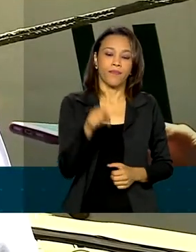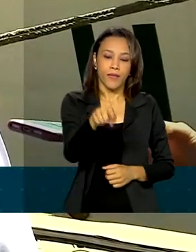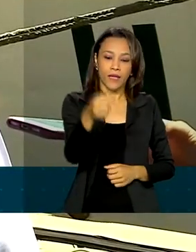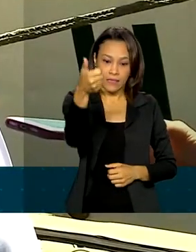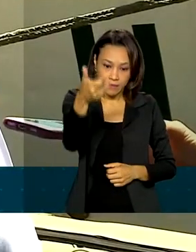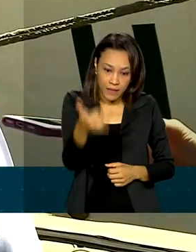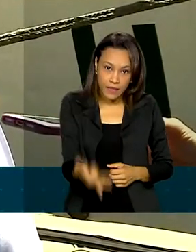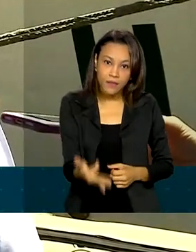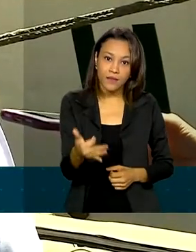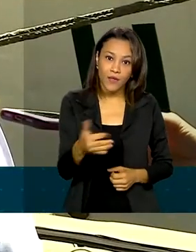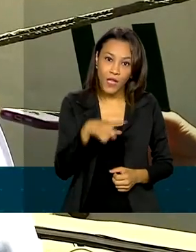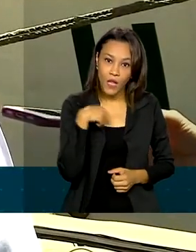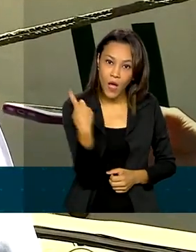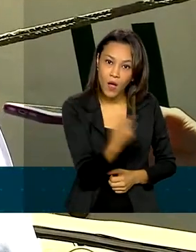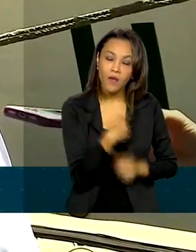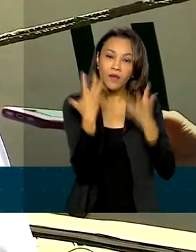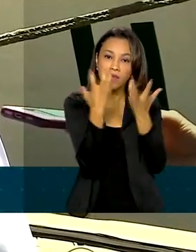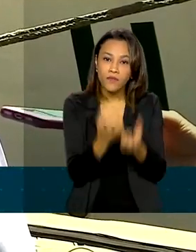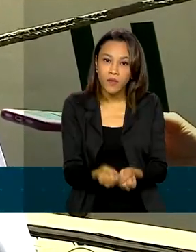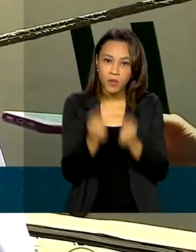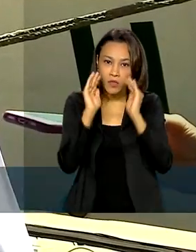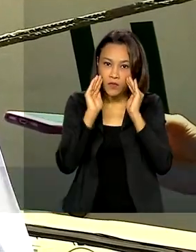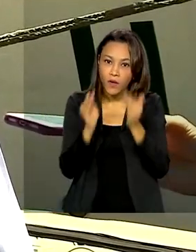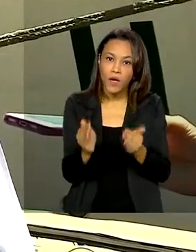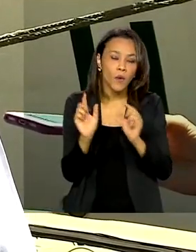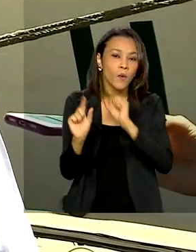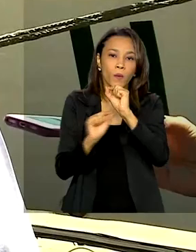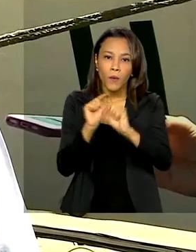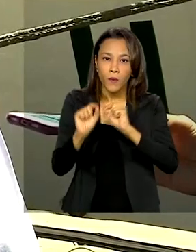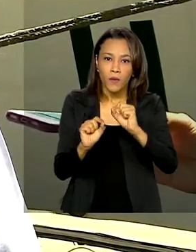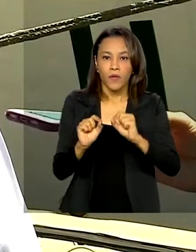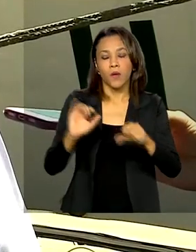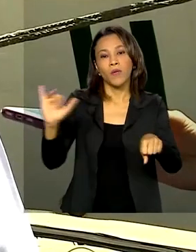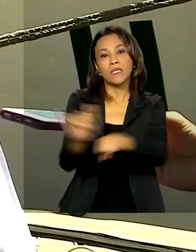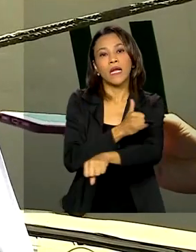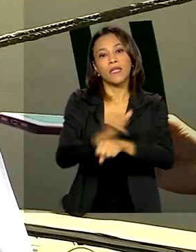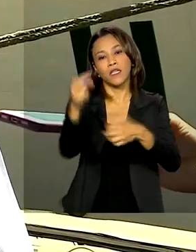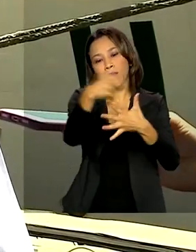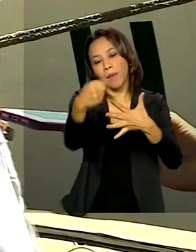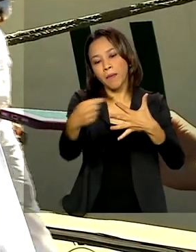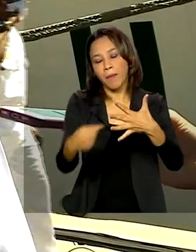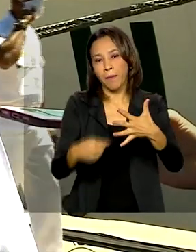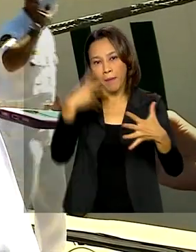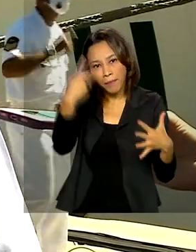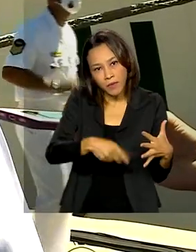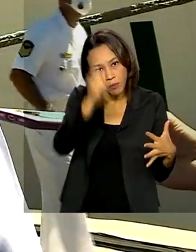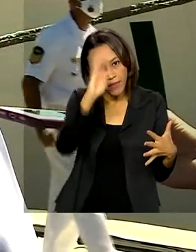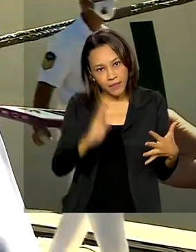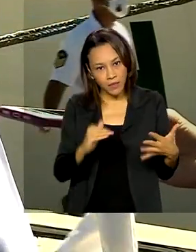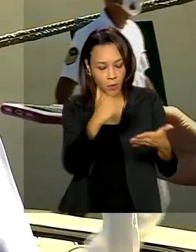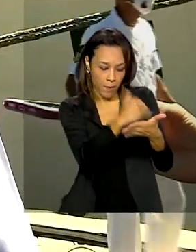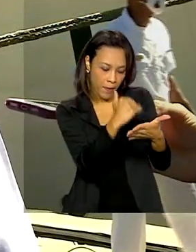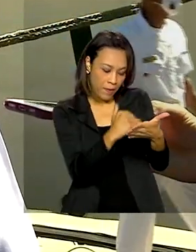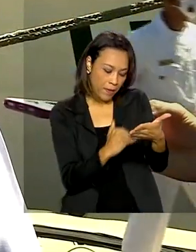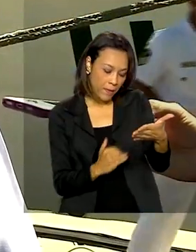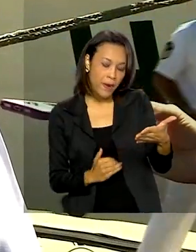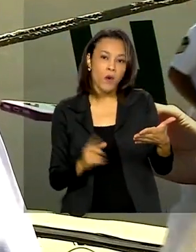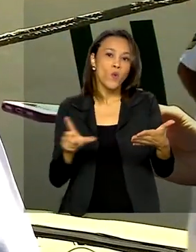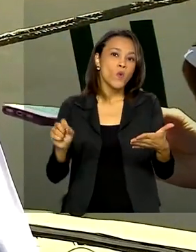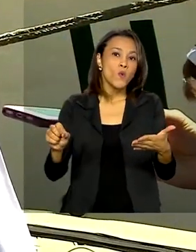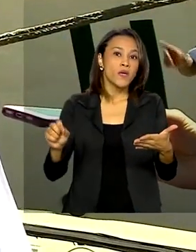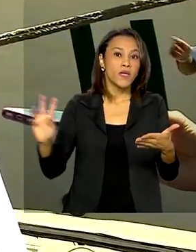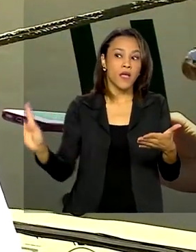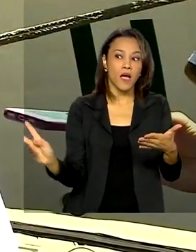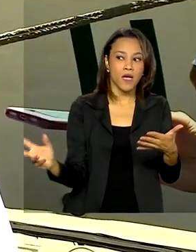meios irão focar, de acordo com a Estratégia Nacional de Defesa, essas ameaças que estão